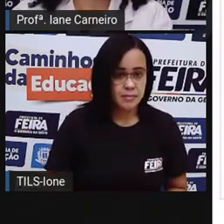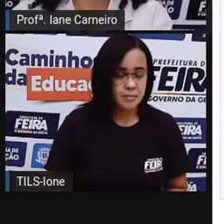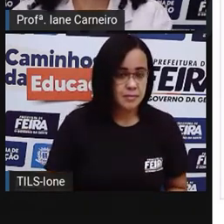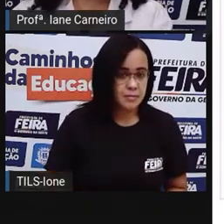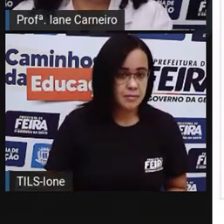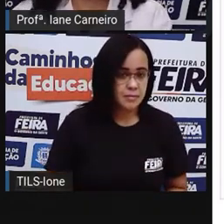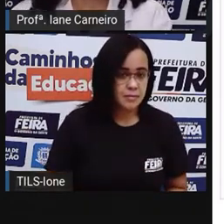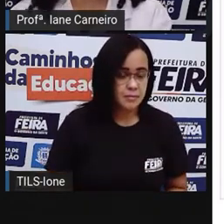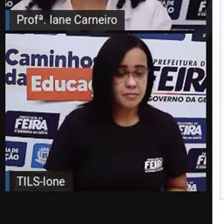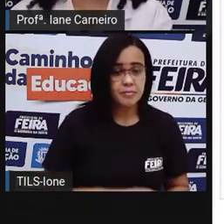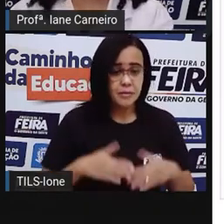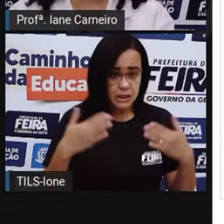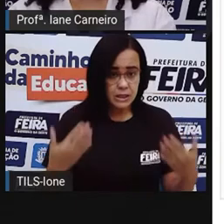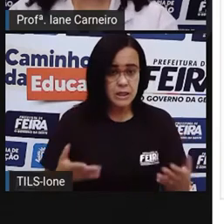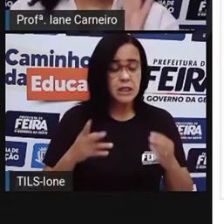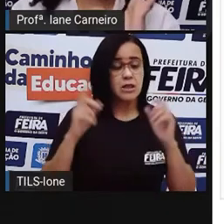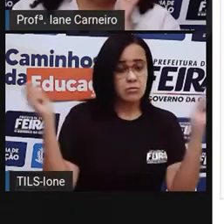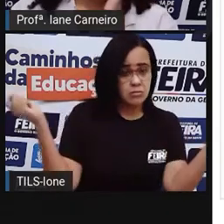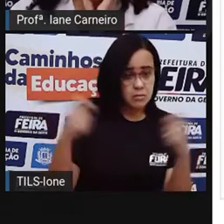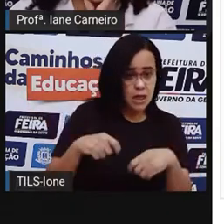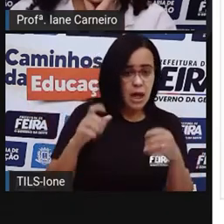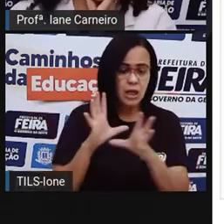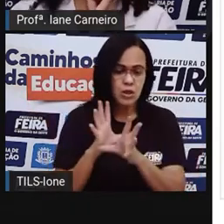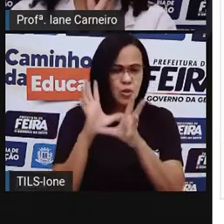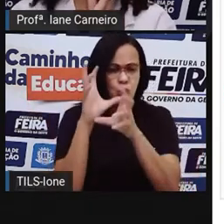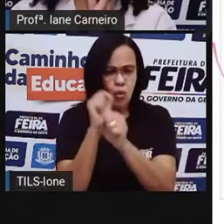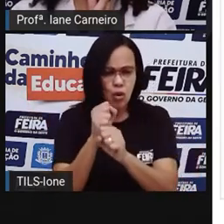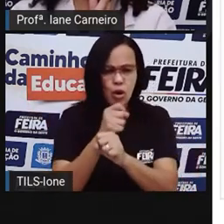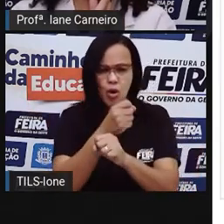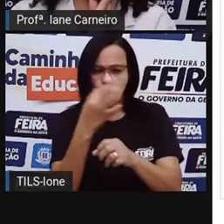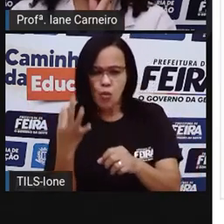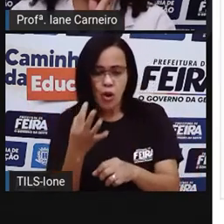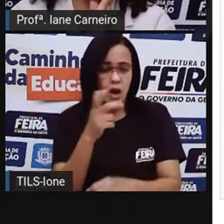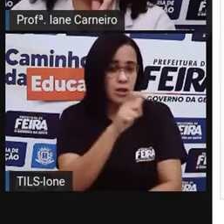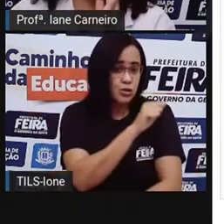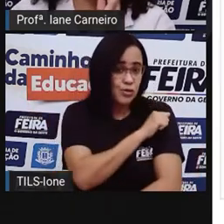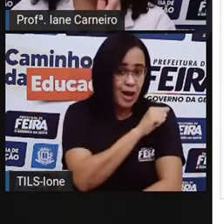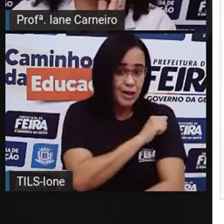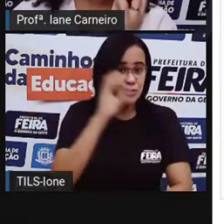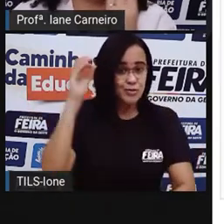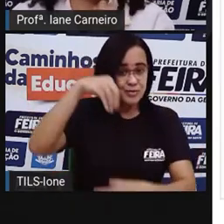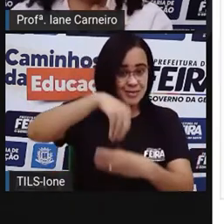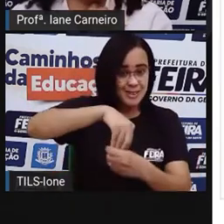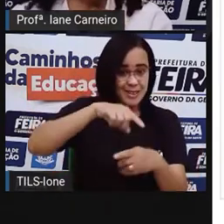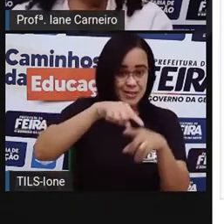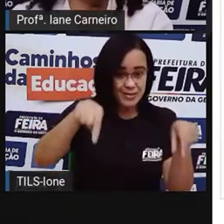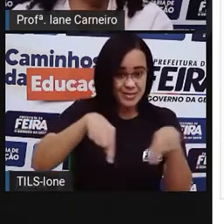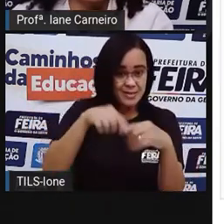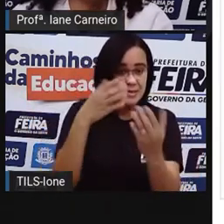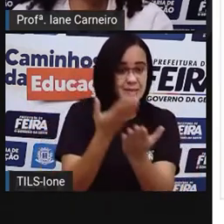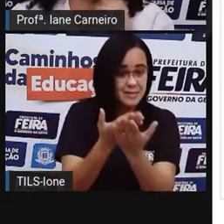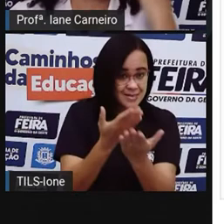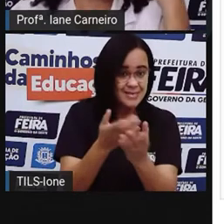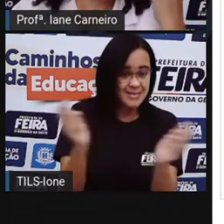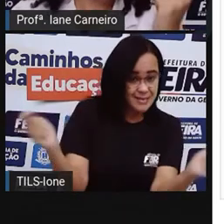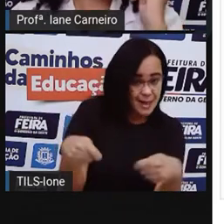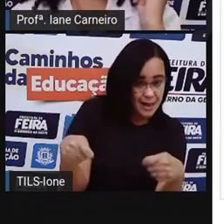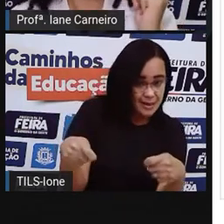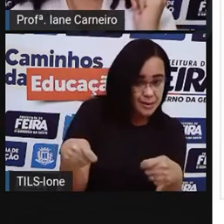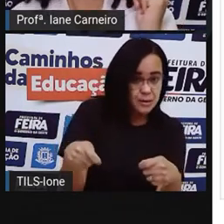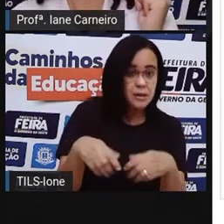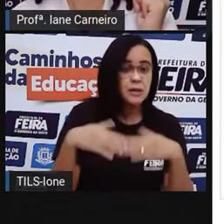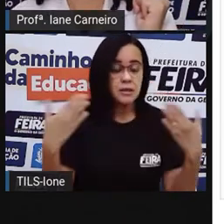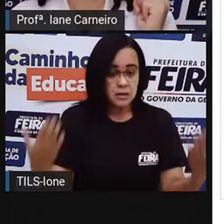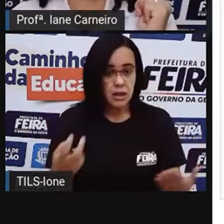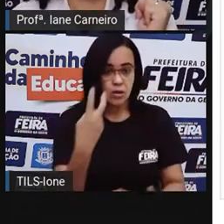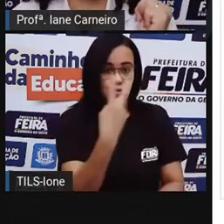consegue contar, né? Para eu contar aqui, por exemplo, quantos alunos tem nessa sala, né? Uma estratégia é eu contar de dois em